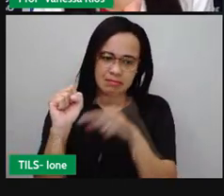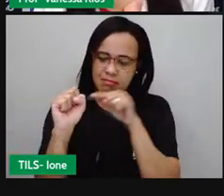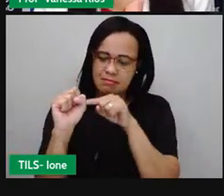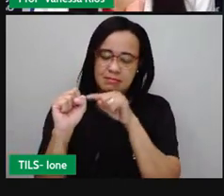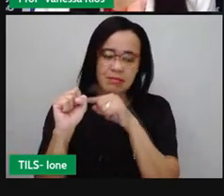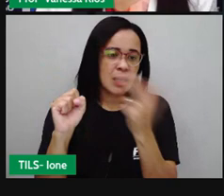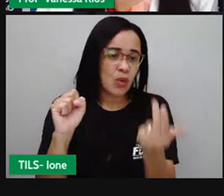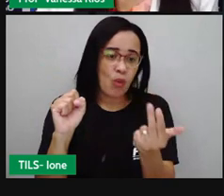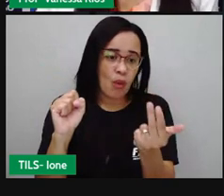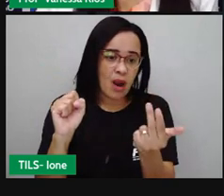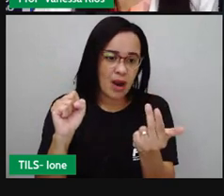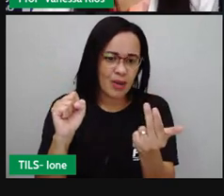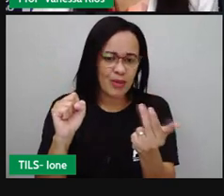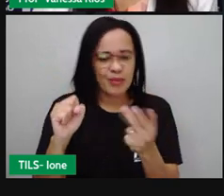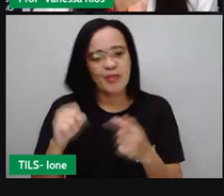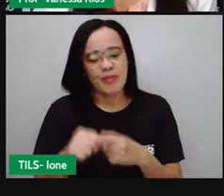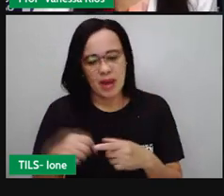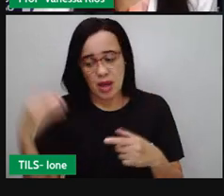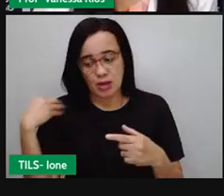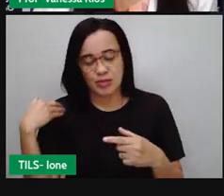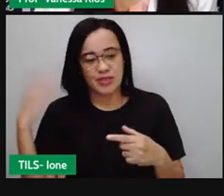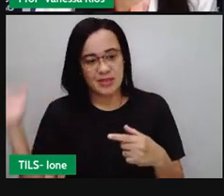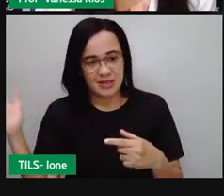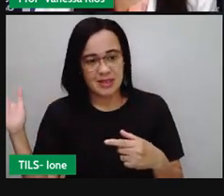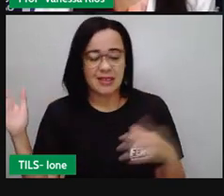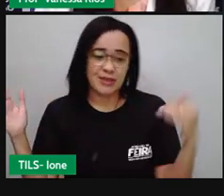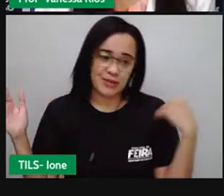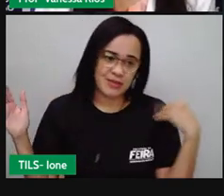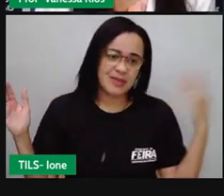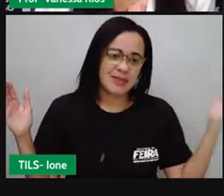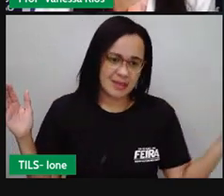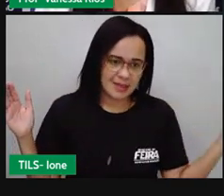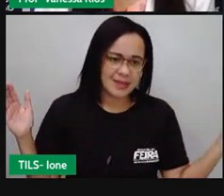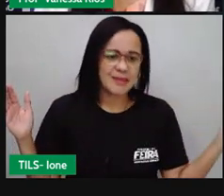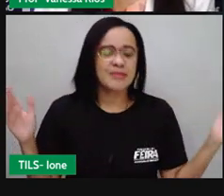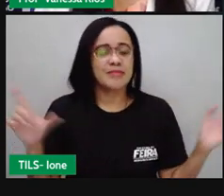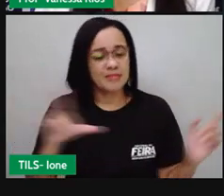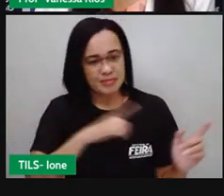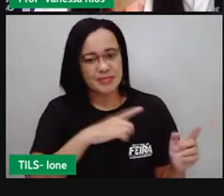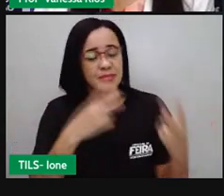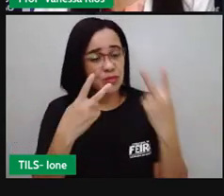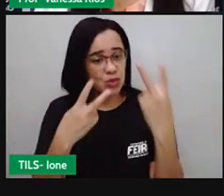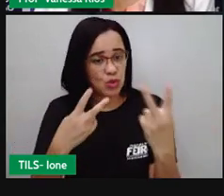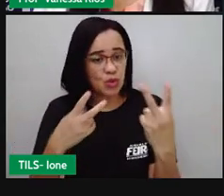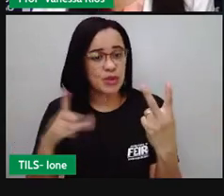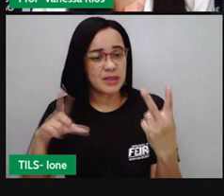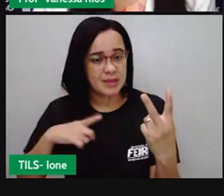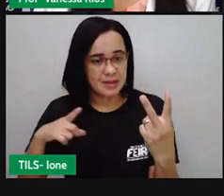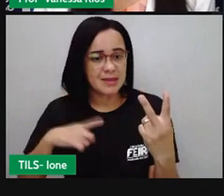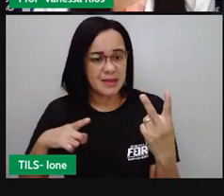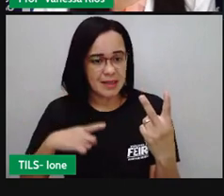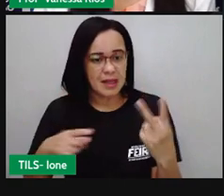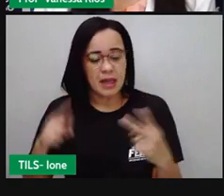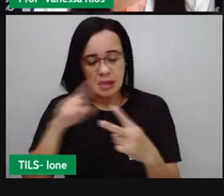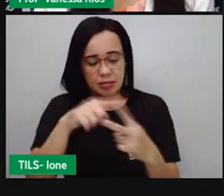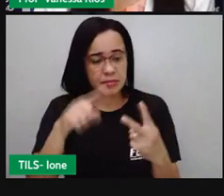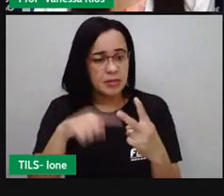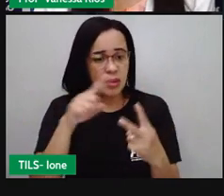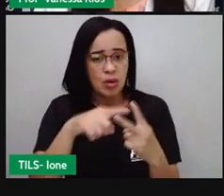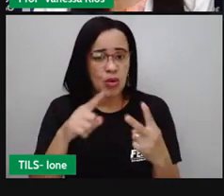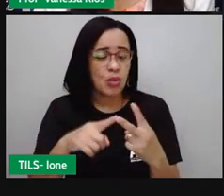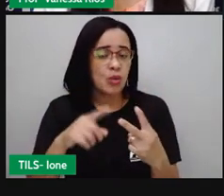rin direito e o rin esquerdo. Os rins, eles se ligam ao sistema